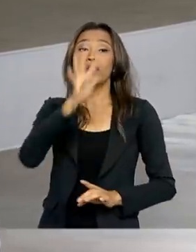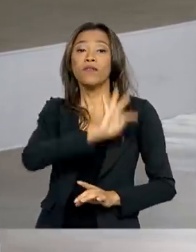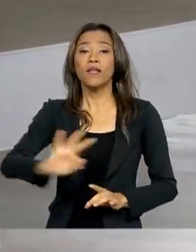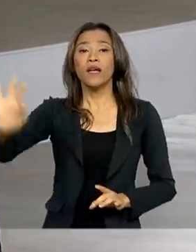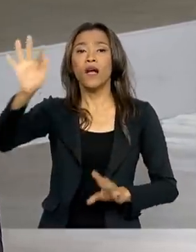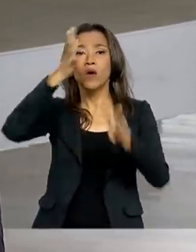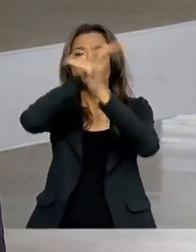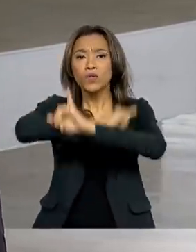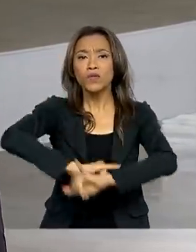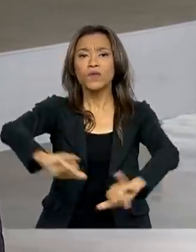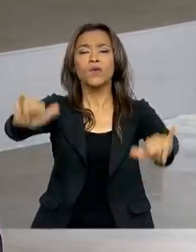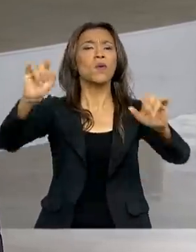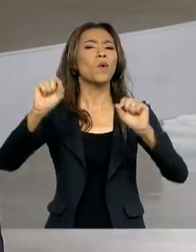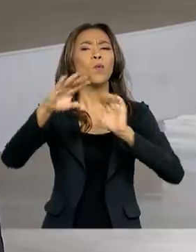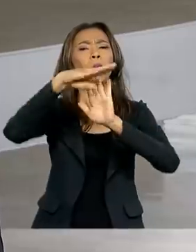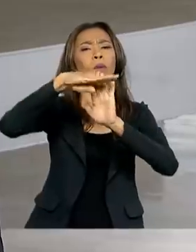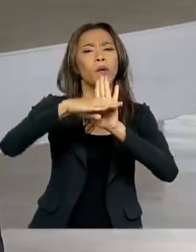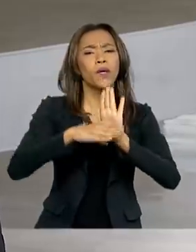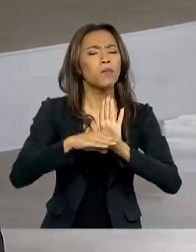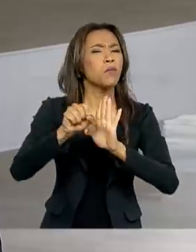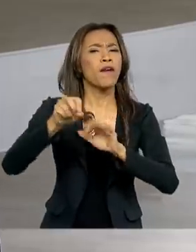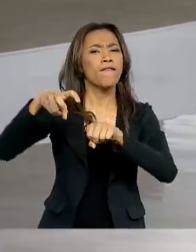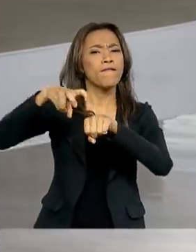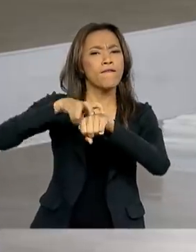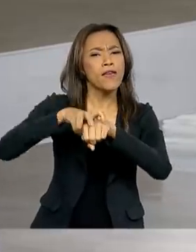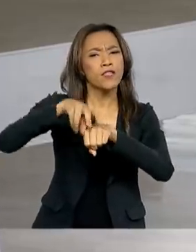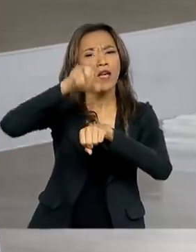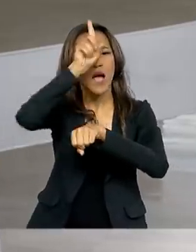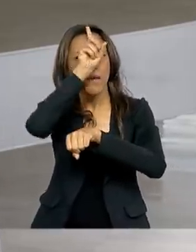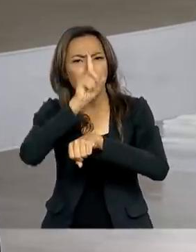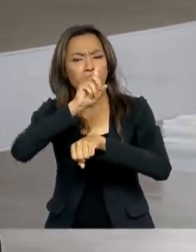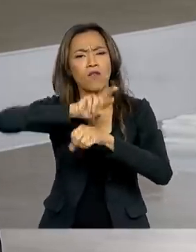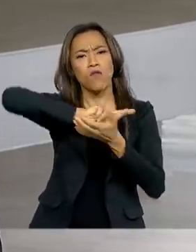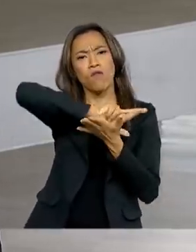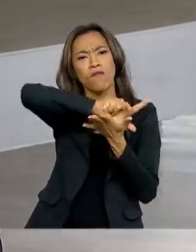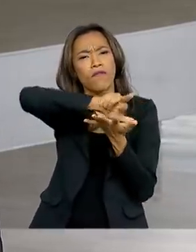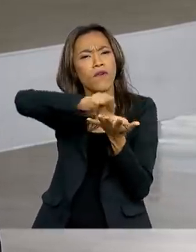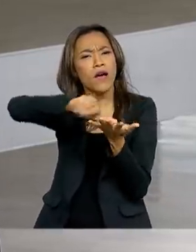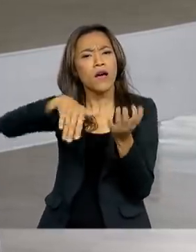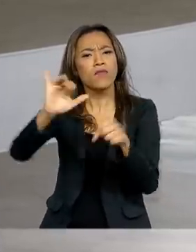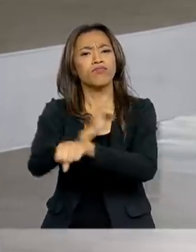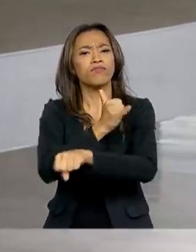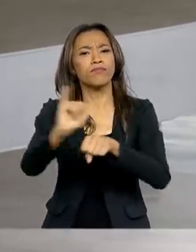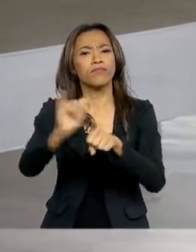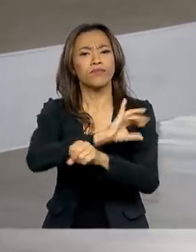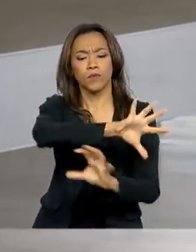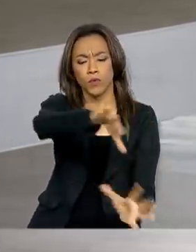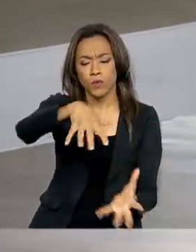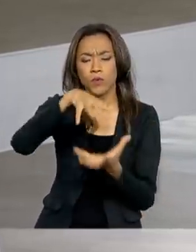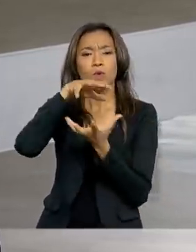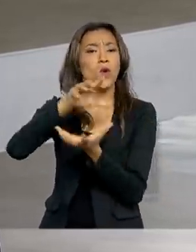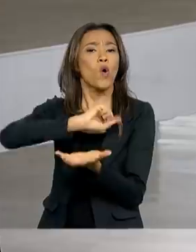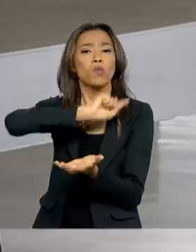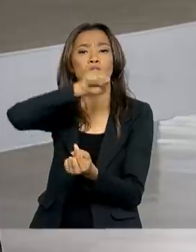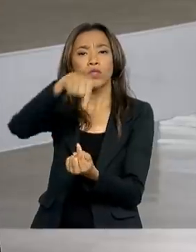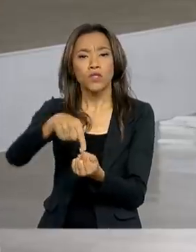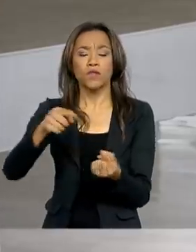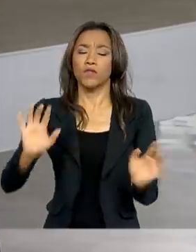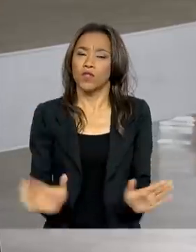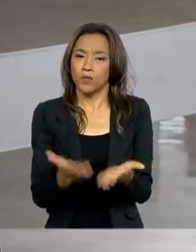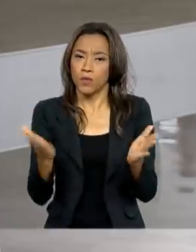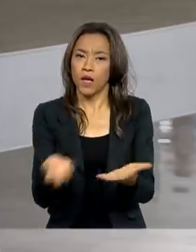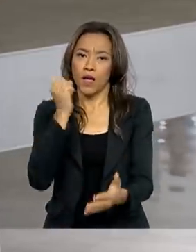o programa Verde Amarelo, com um conjunto de medidas para estimular a criação de empregos com